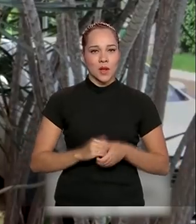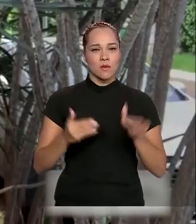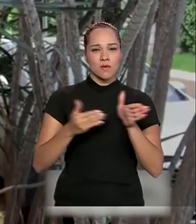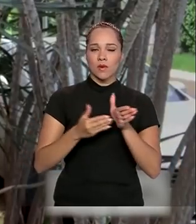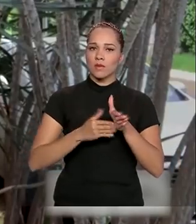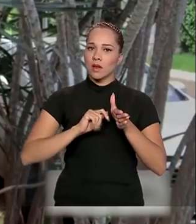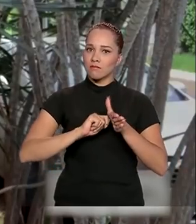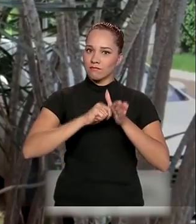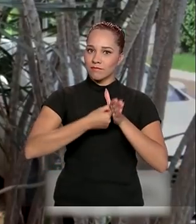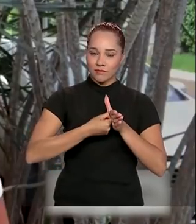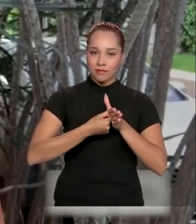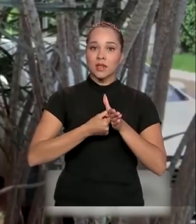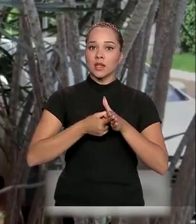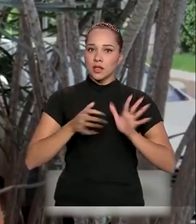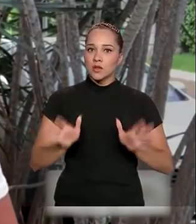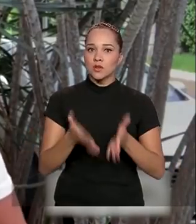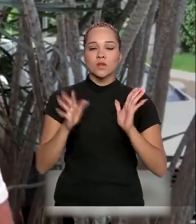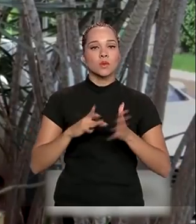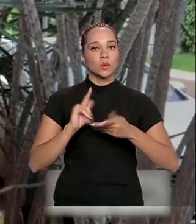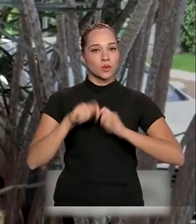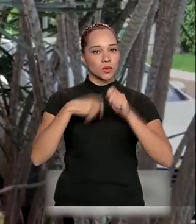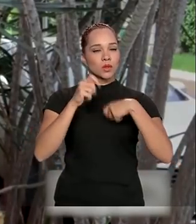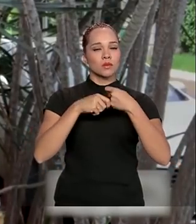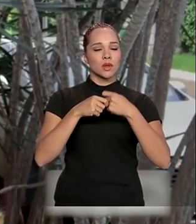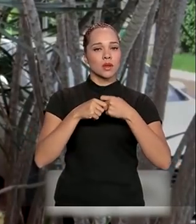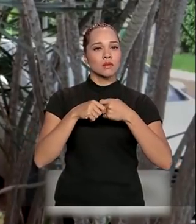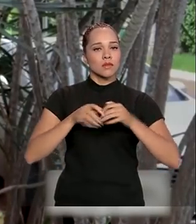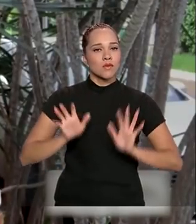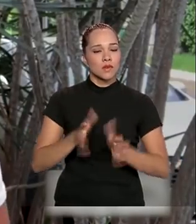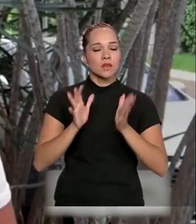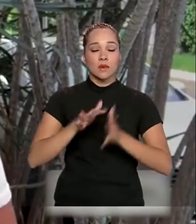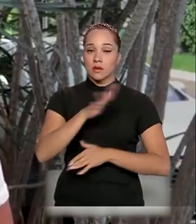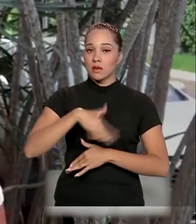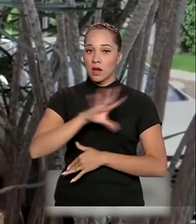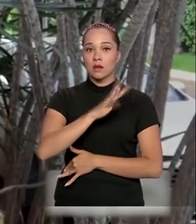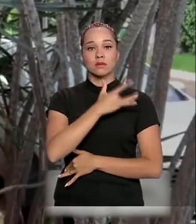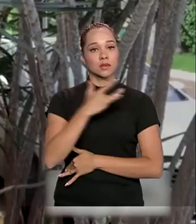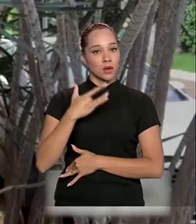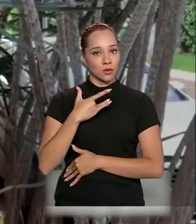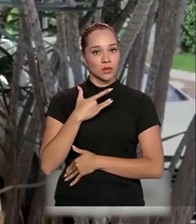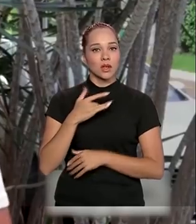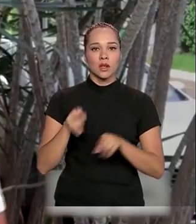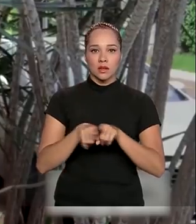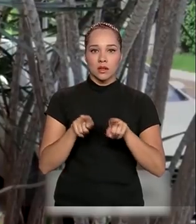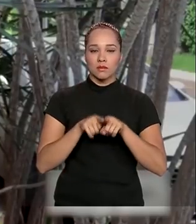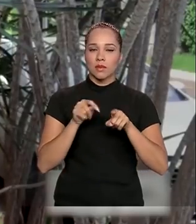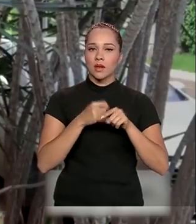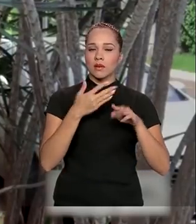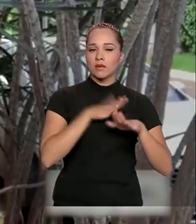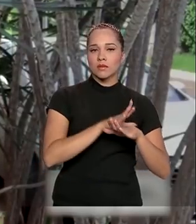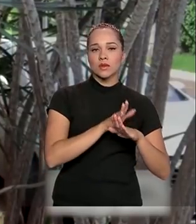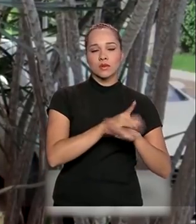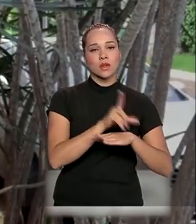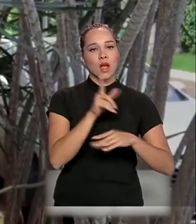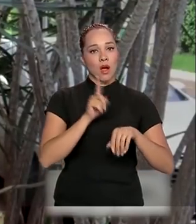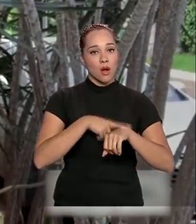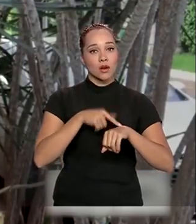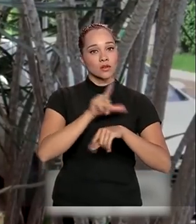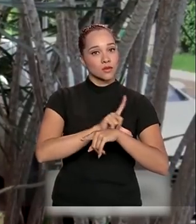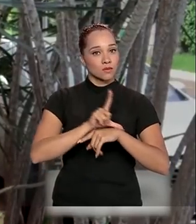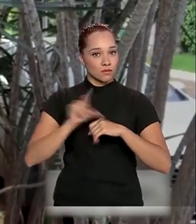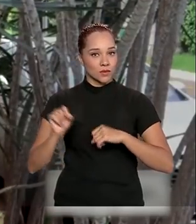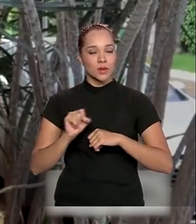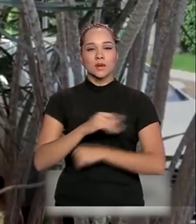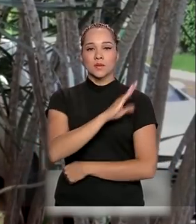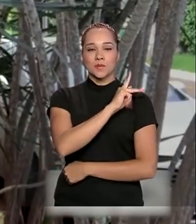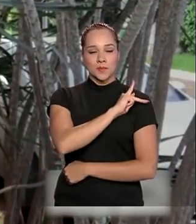fechadas, estímulo à economia, investimentos em saúde. E na saída do Palácio da Alvorada pela manhã,